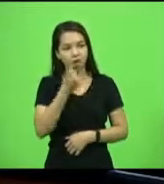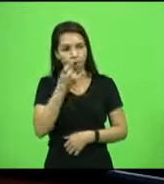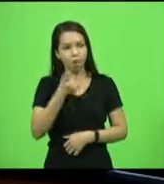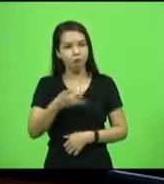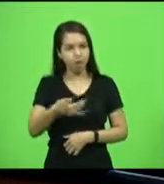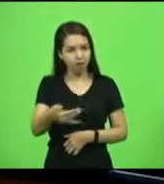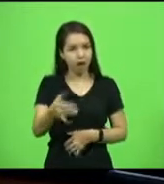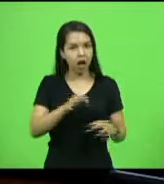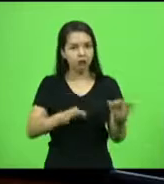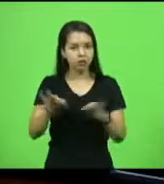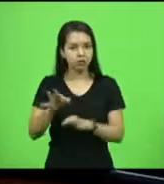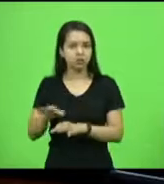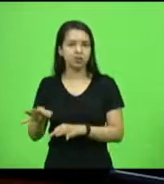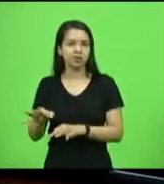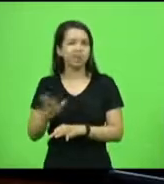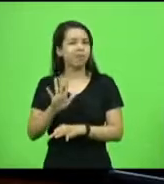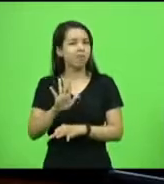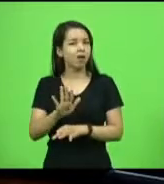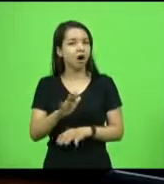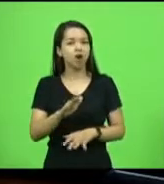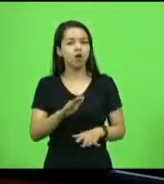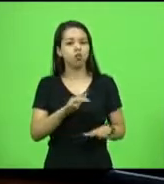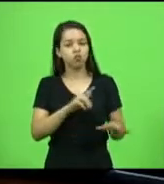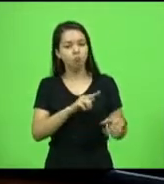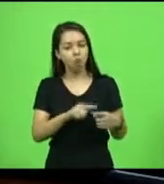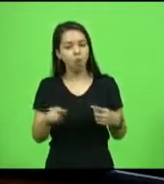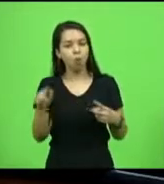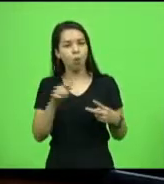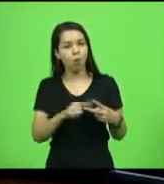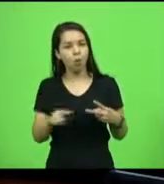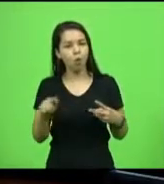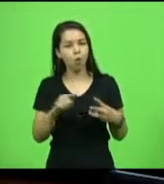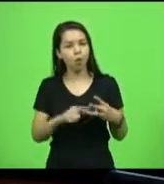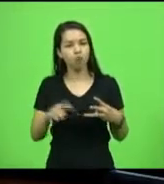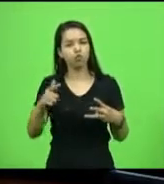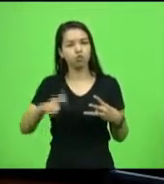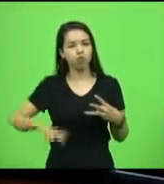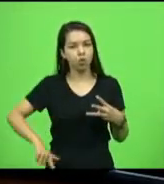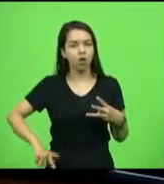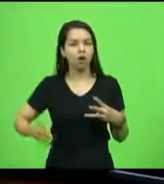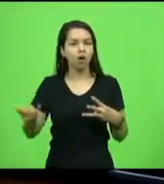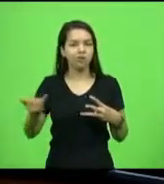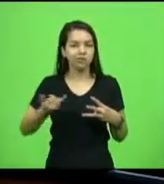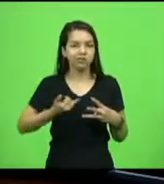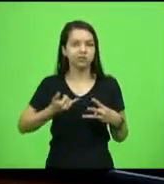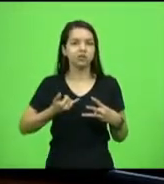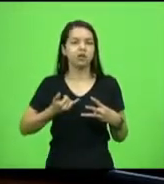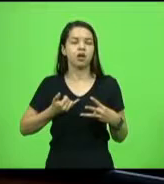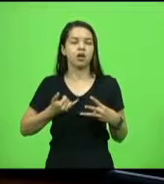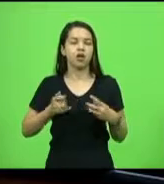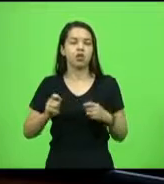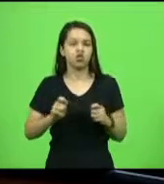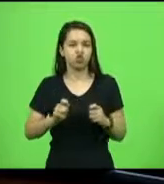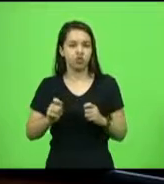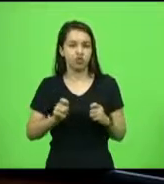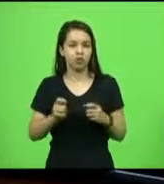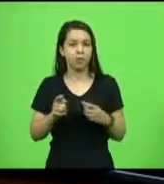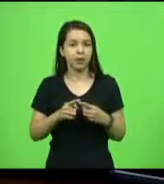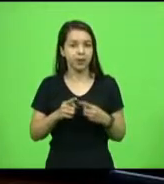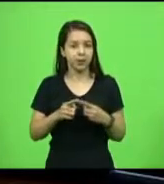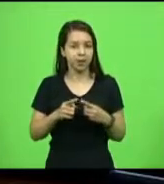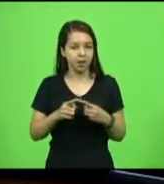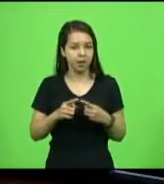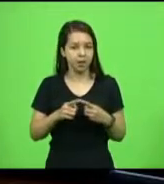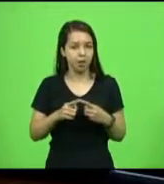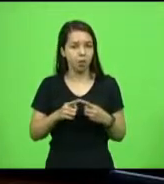a cada semana nós somos surpreendidos com novas medidas restritivas. Primeiro foi a internet, imagine